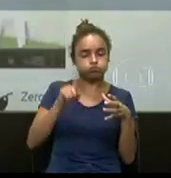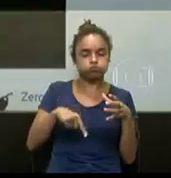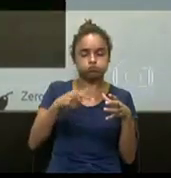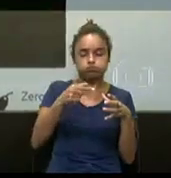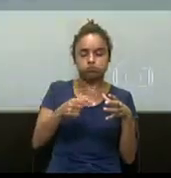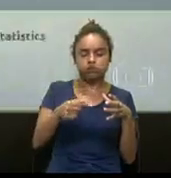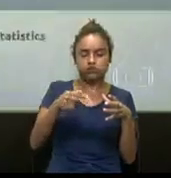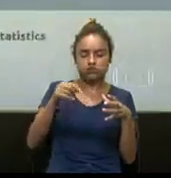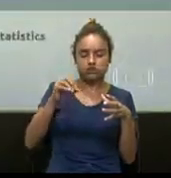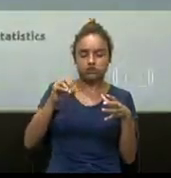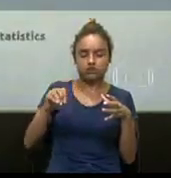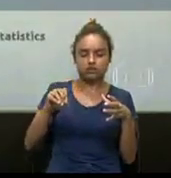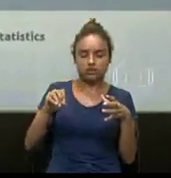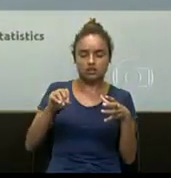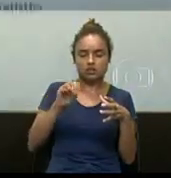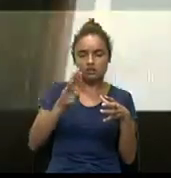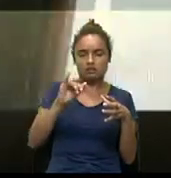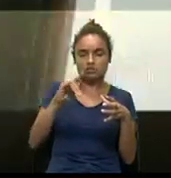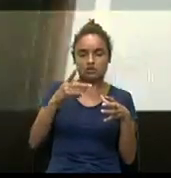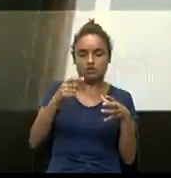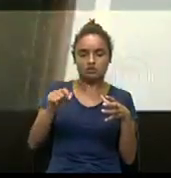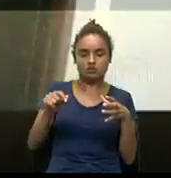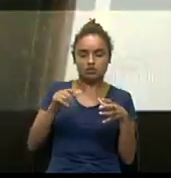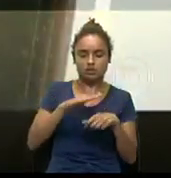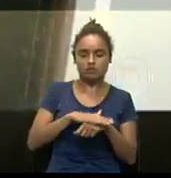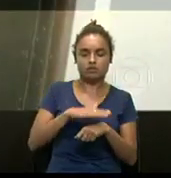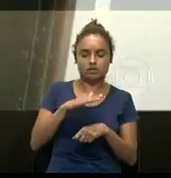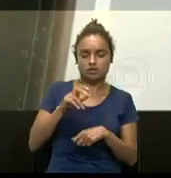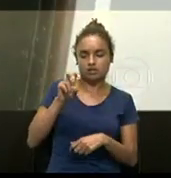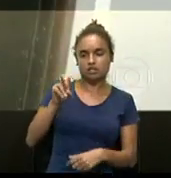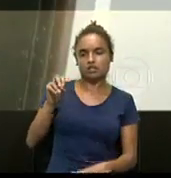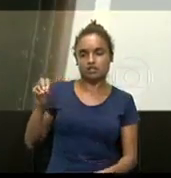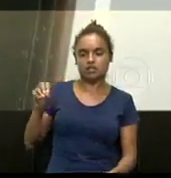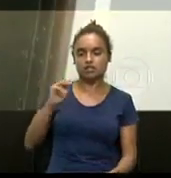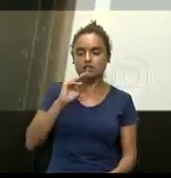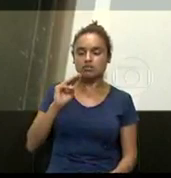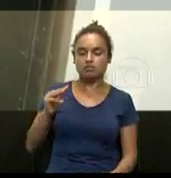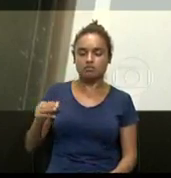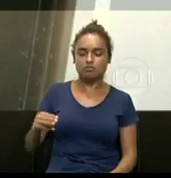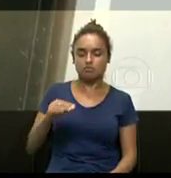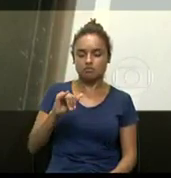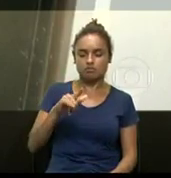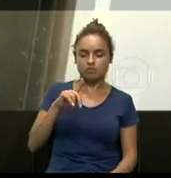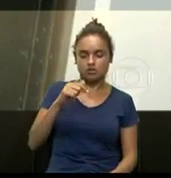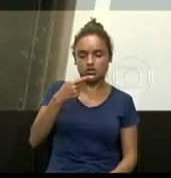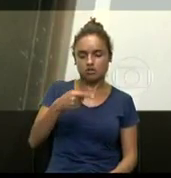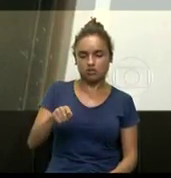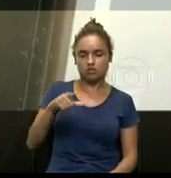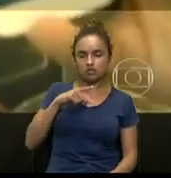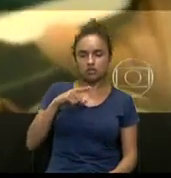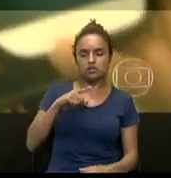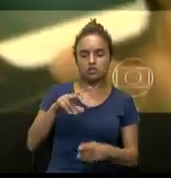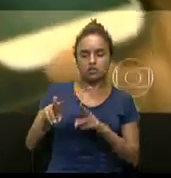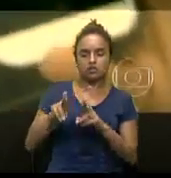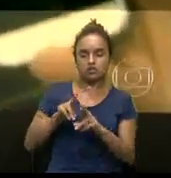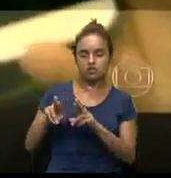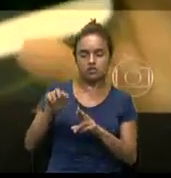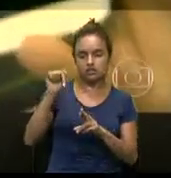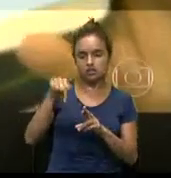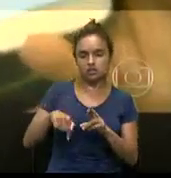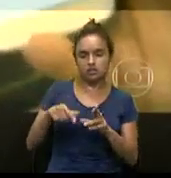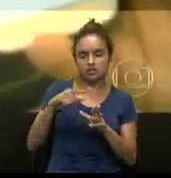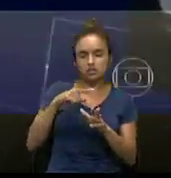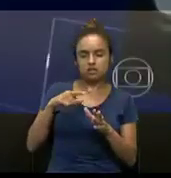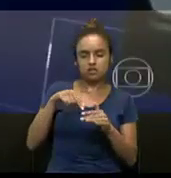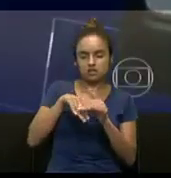bitcoins, quase 500 bilhões de reais, ficam guardados em 9.500 computadores espalhados pelo